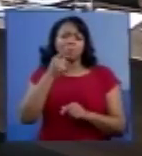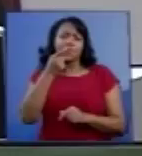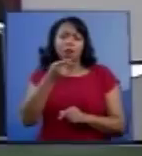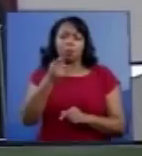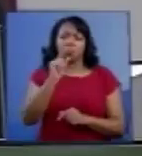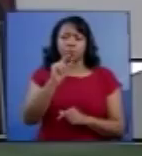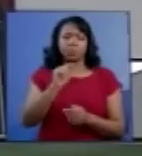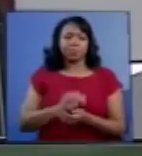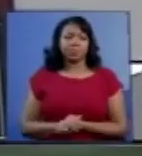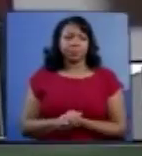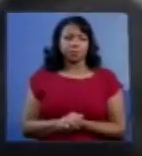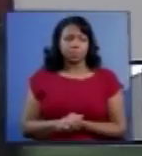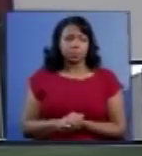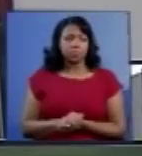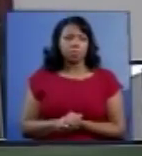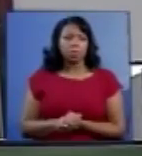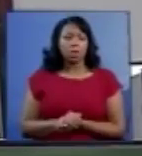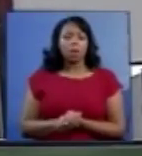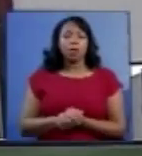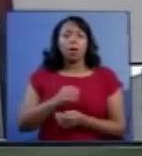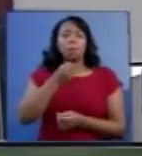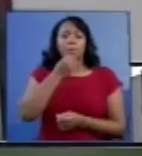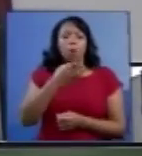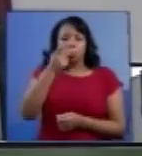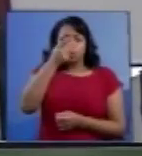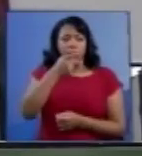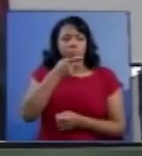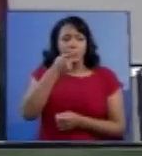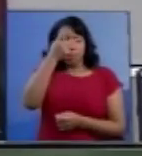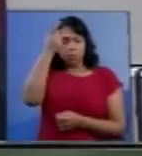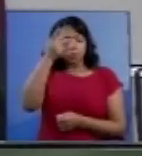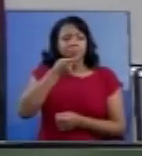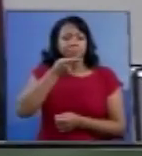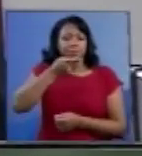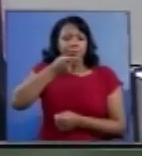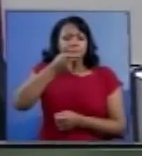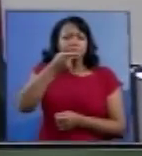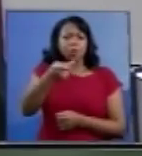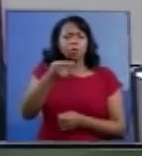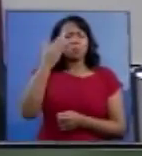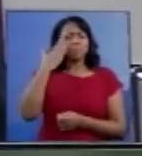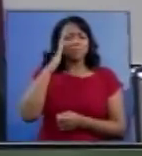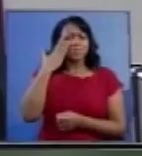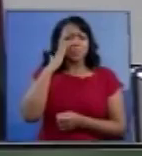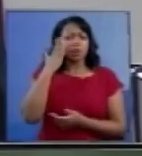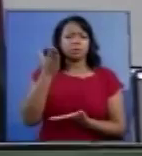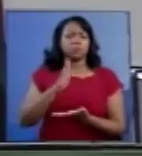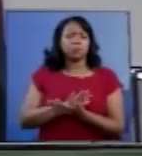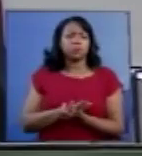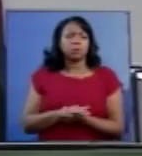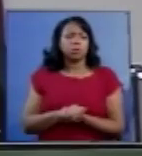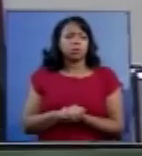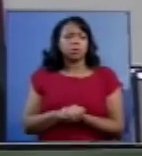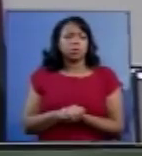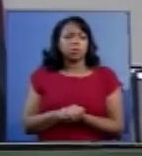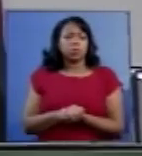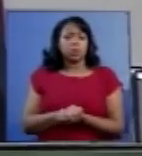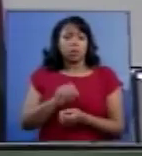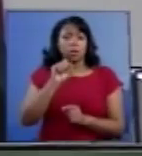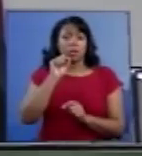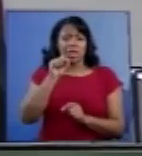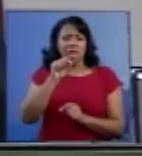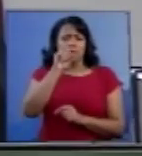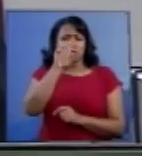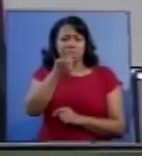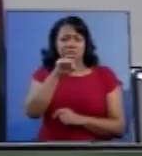porque o expositor, ele disse que, ao que eu entendi, que esses